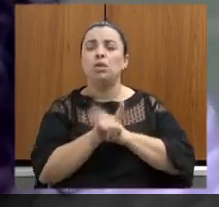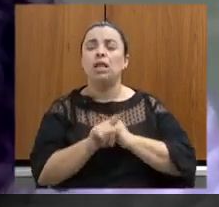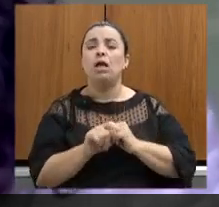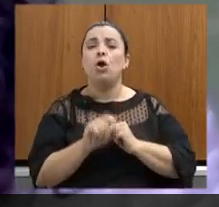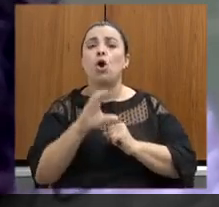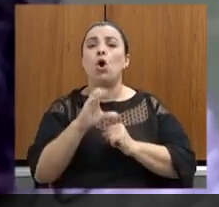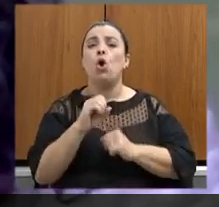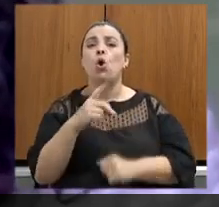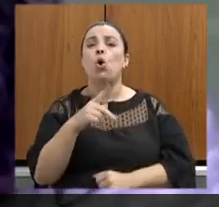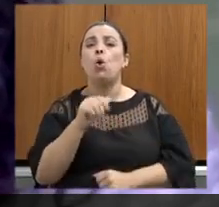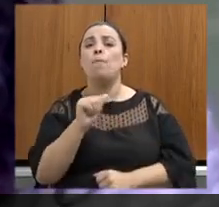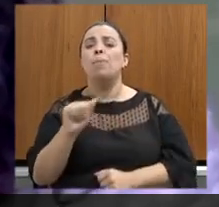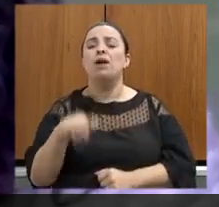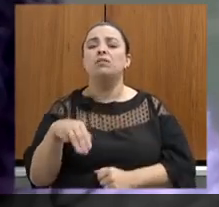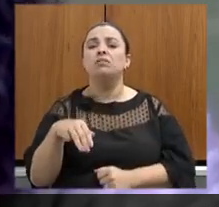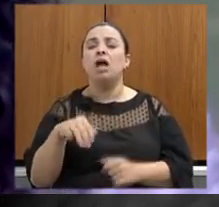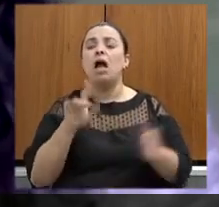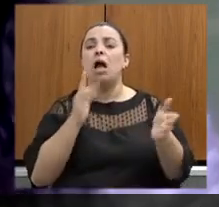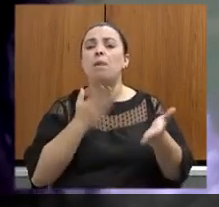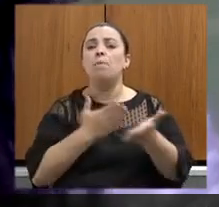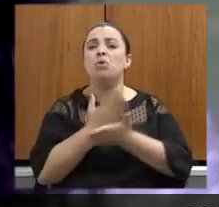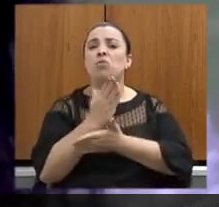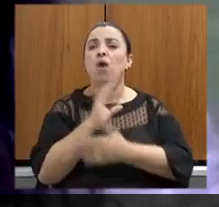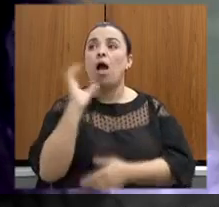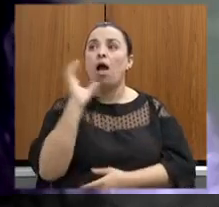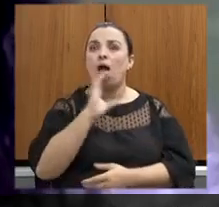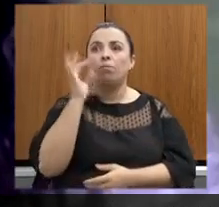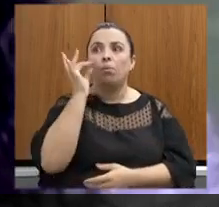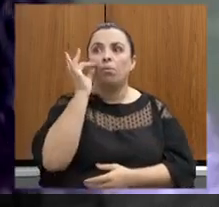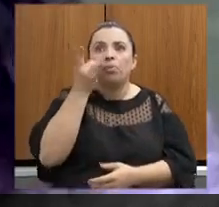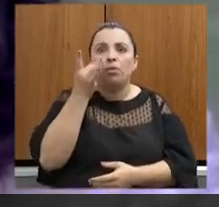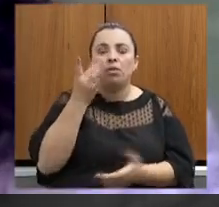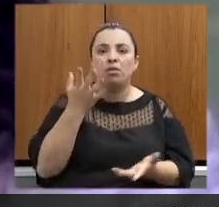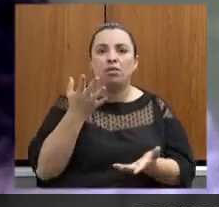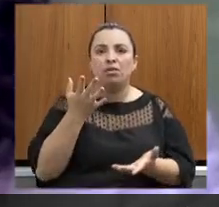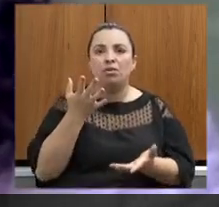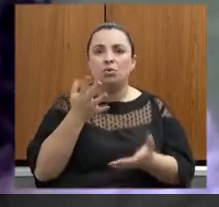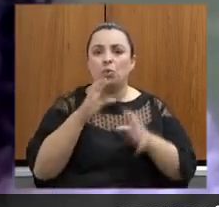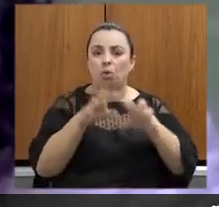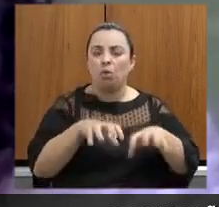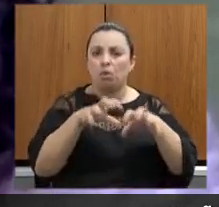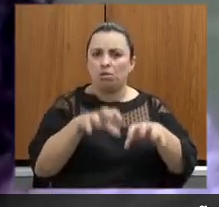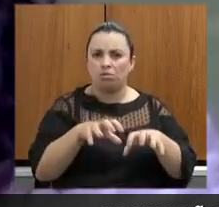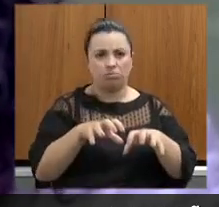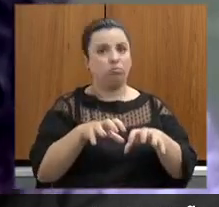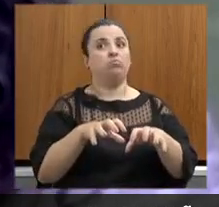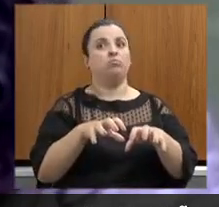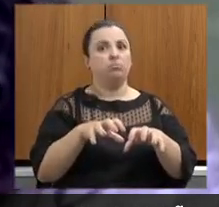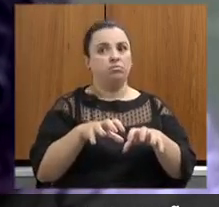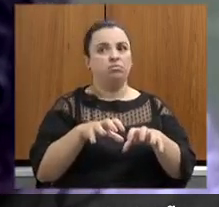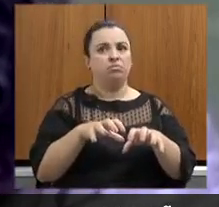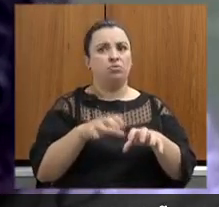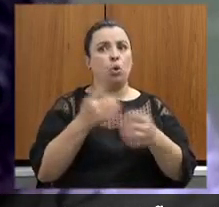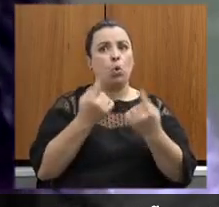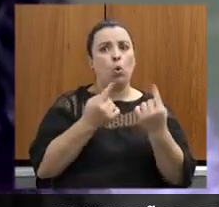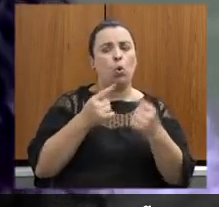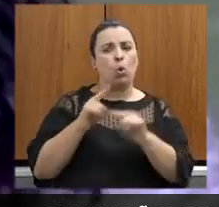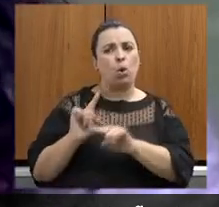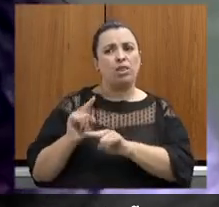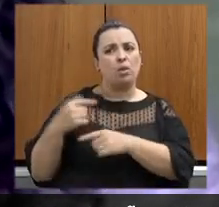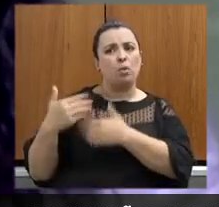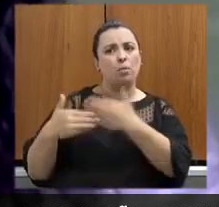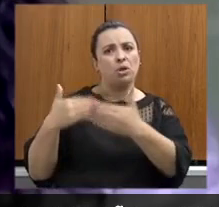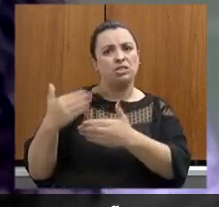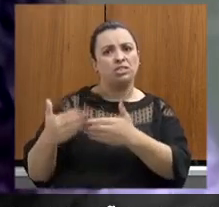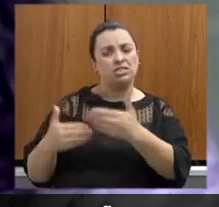aprovou de forma acelerada o processo de licenciamento em detrimento ao processo de tombamento do patrimônio que já corre